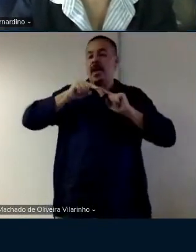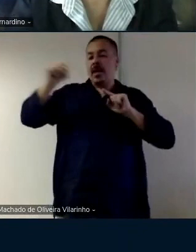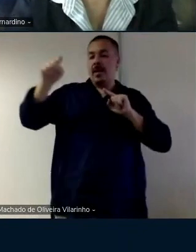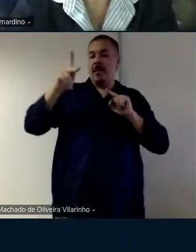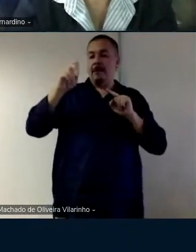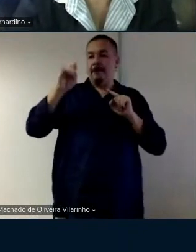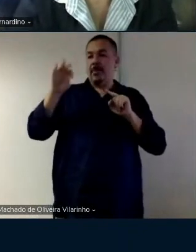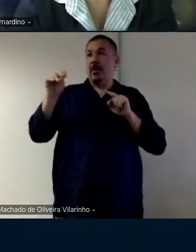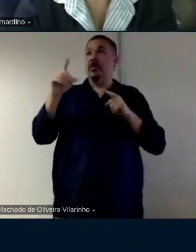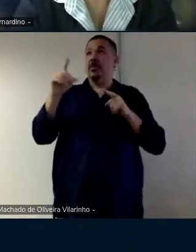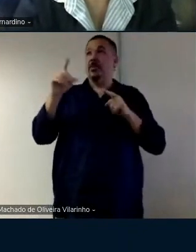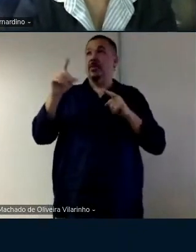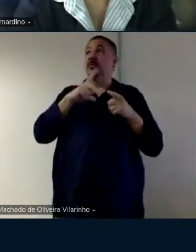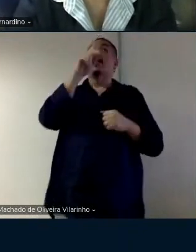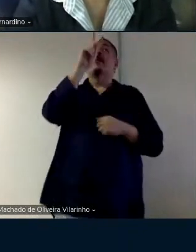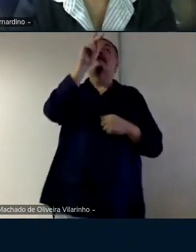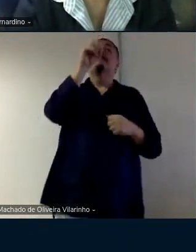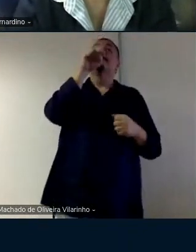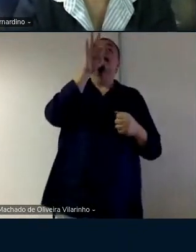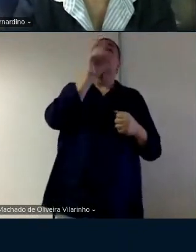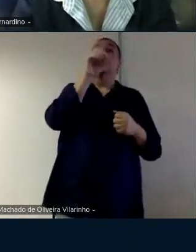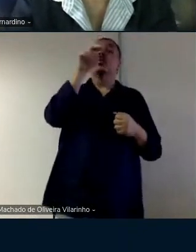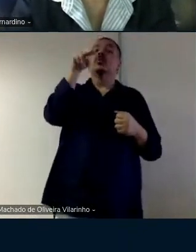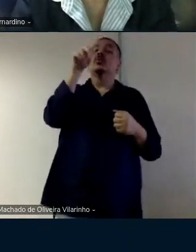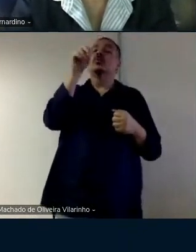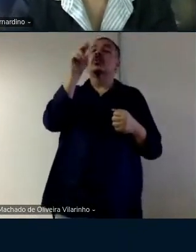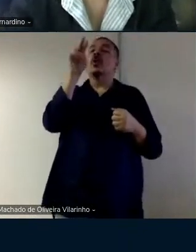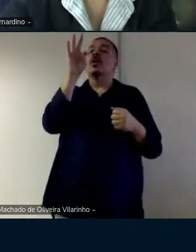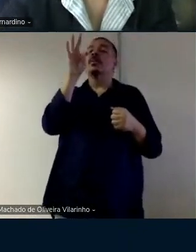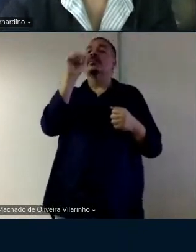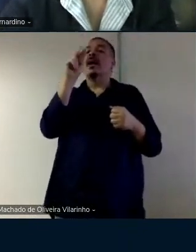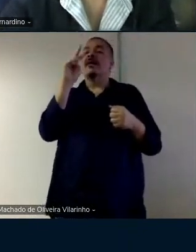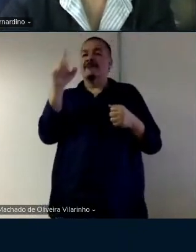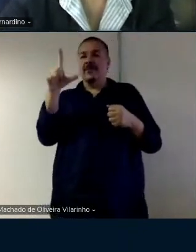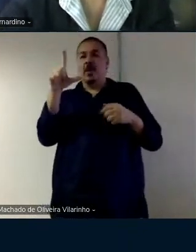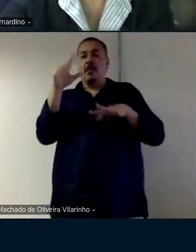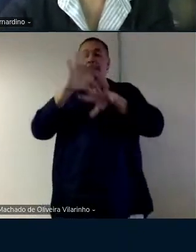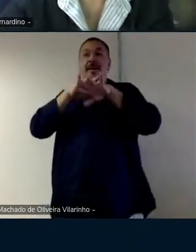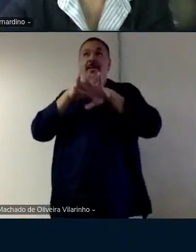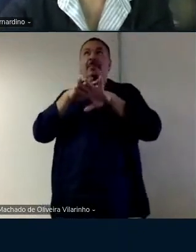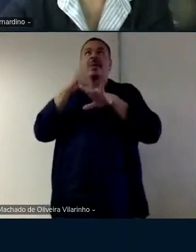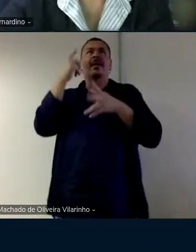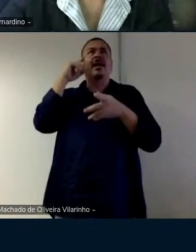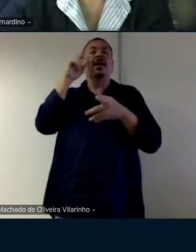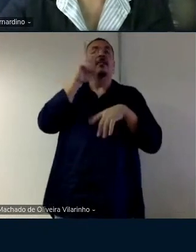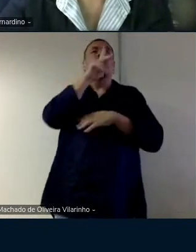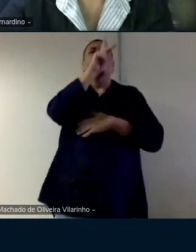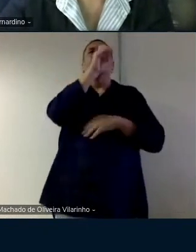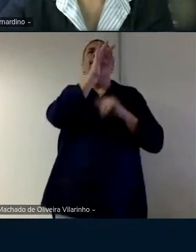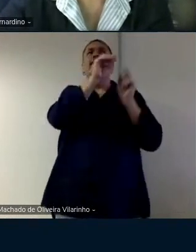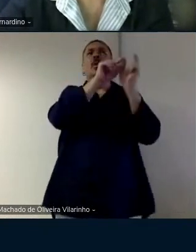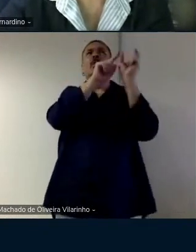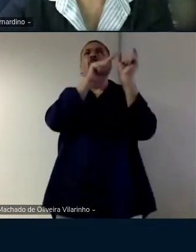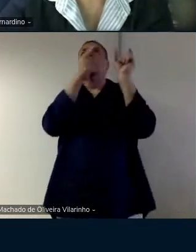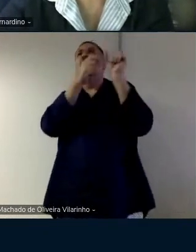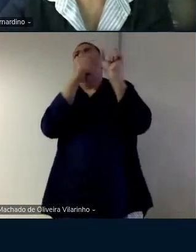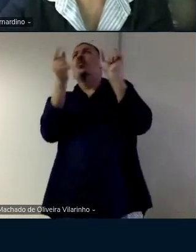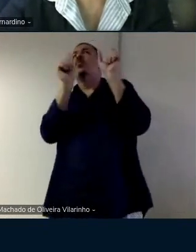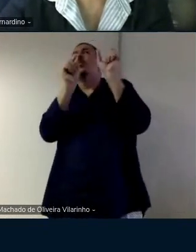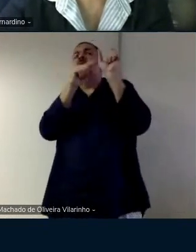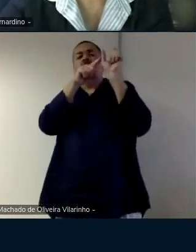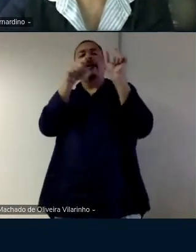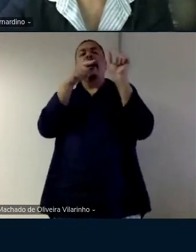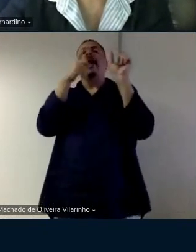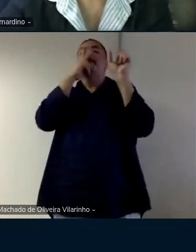professora tem pontos notáveis no meu livro de matemática ó aí ele já começa a ampliar um dia uma